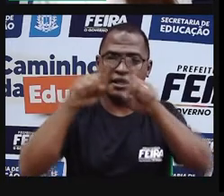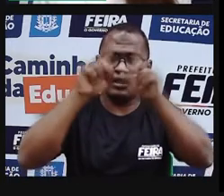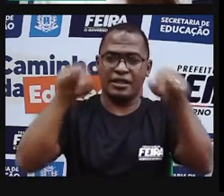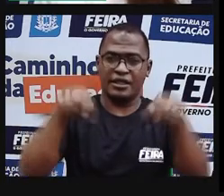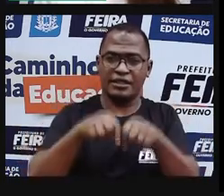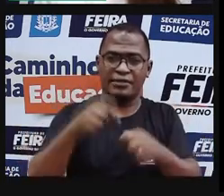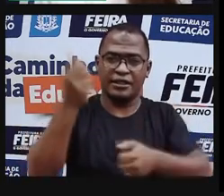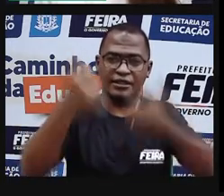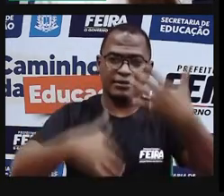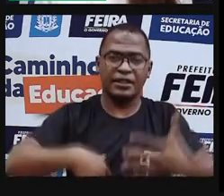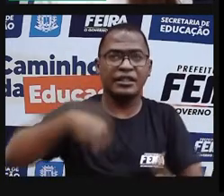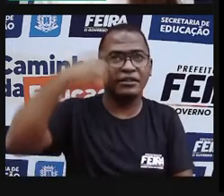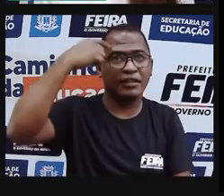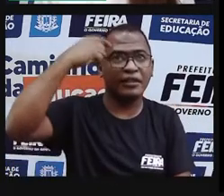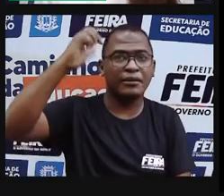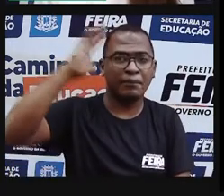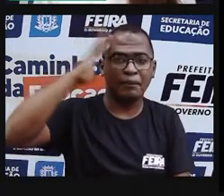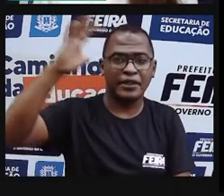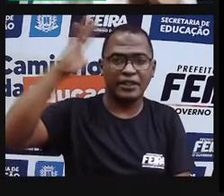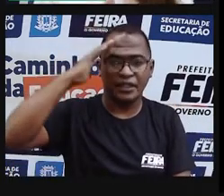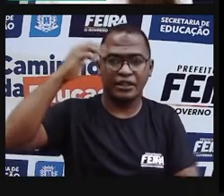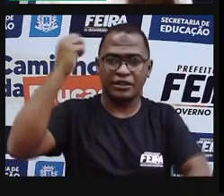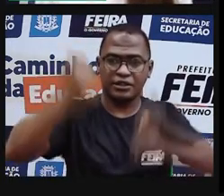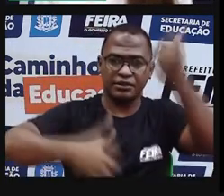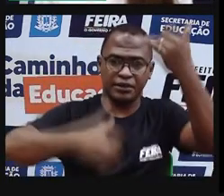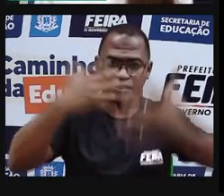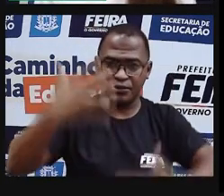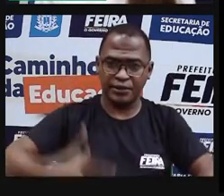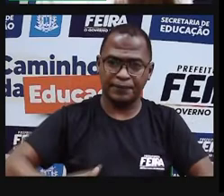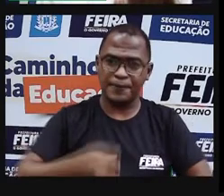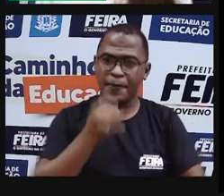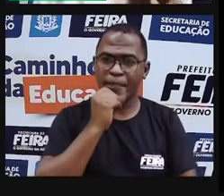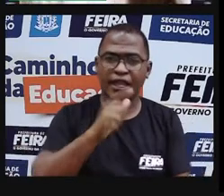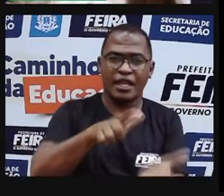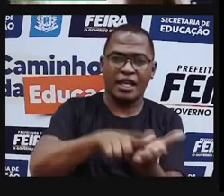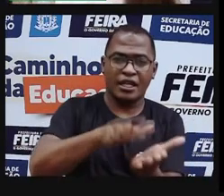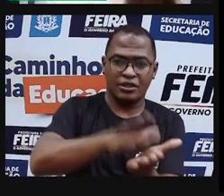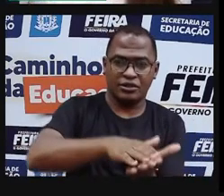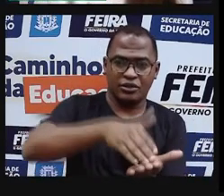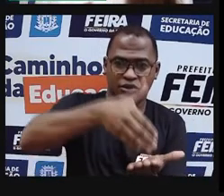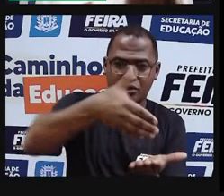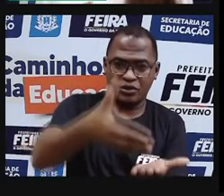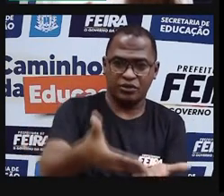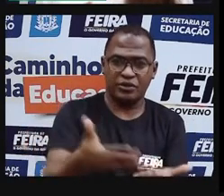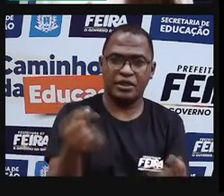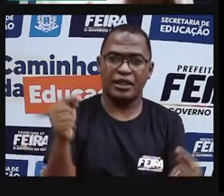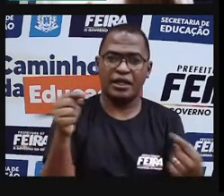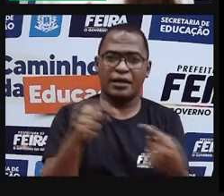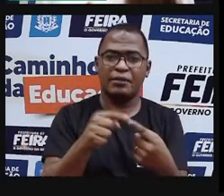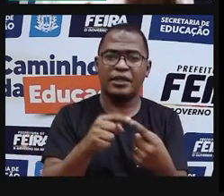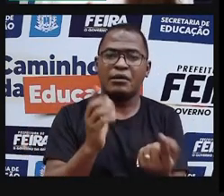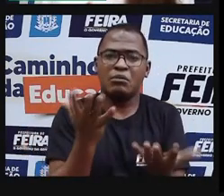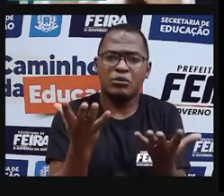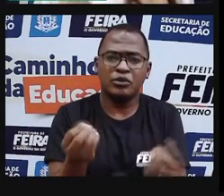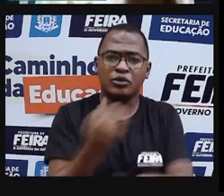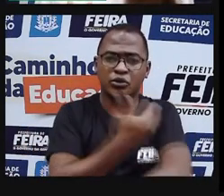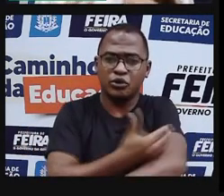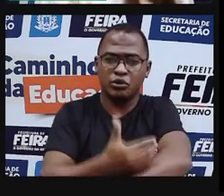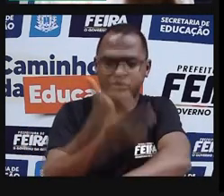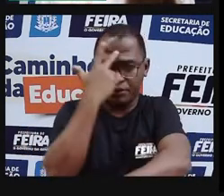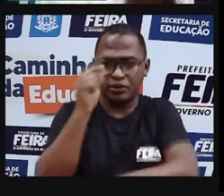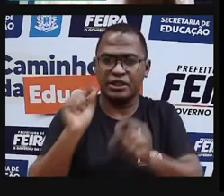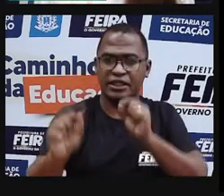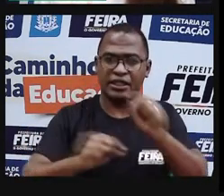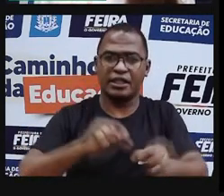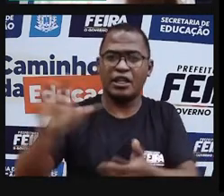que ela fala. Então, a gente vai ver que a xilogravura tem muito em comum com a literatura de cordel. Vamos ver